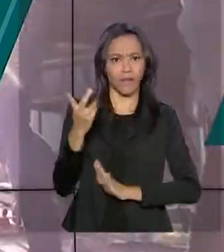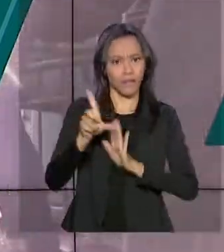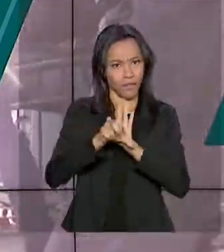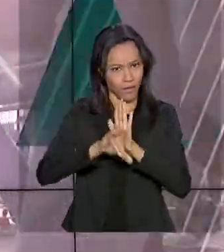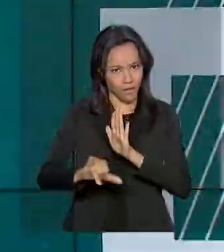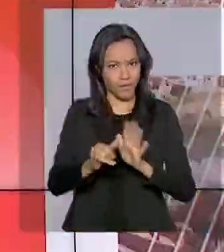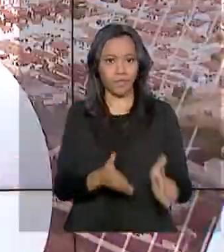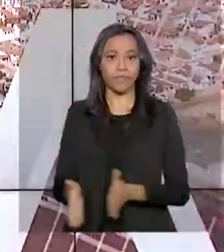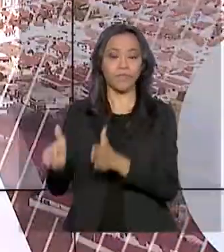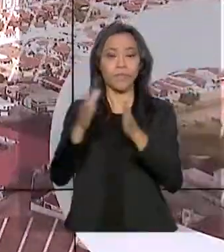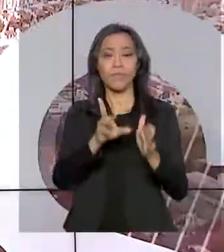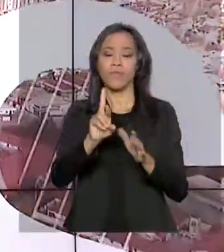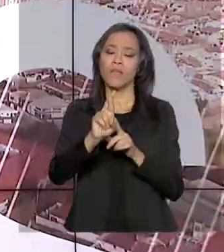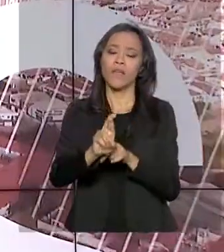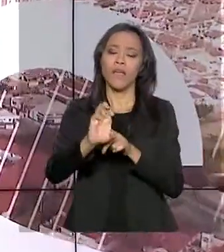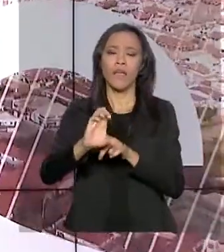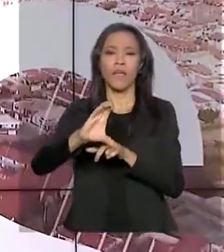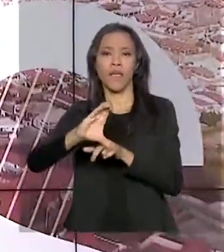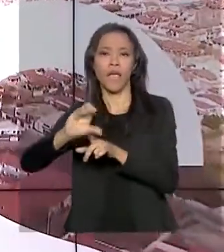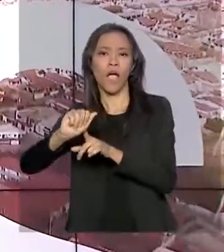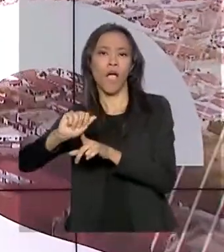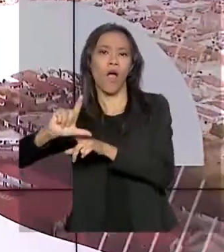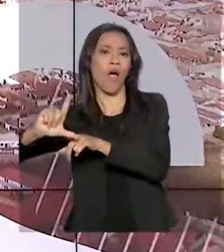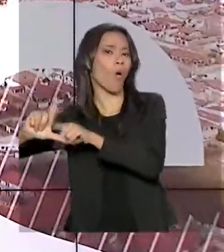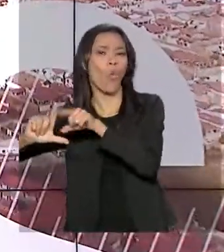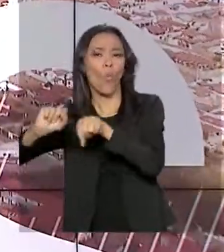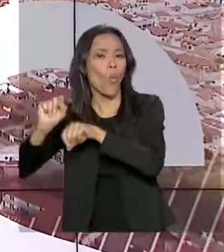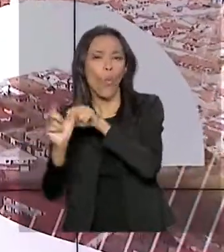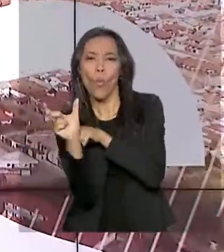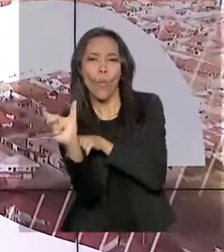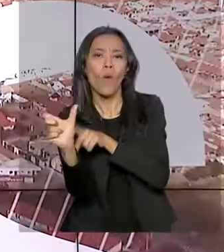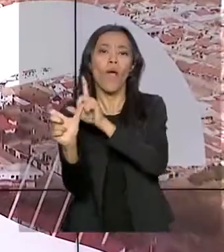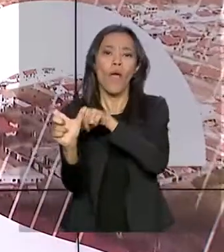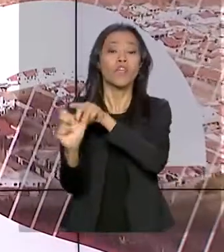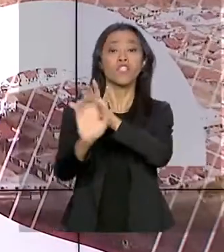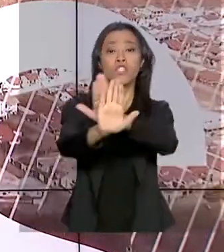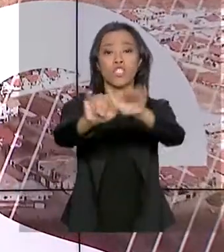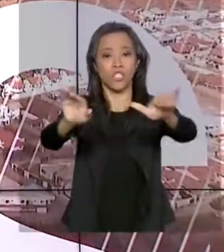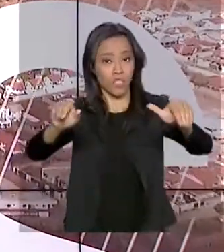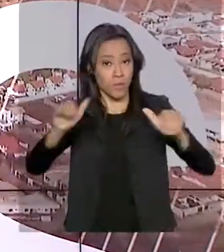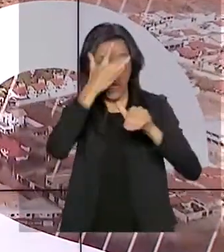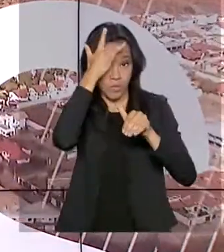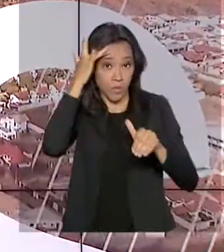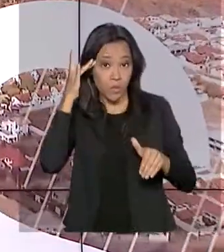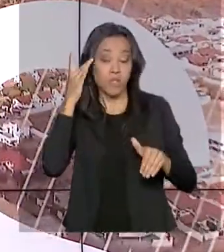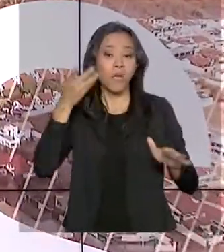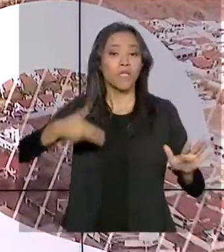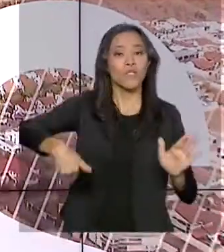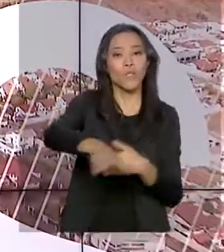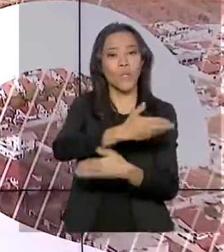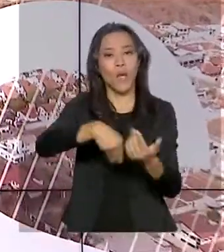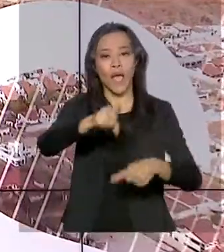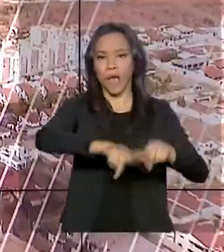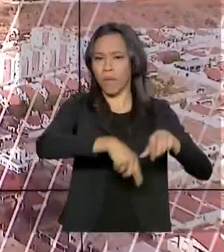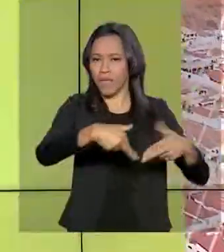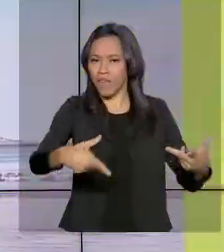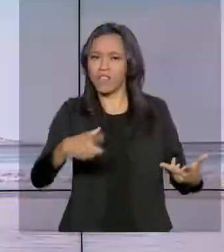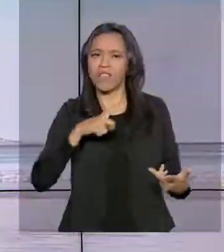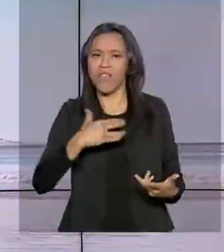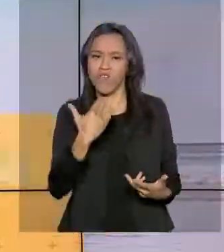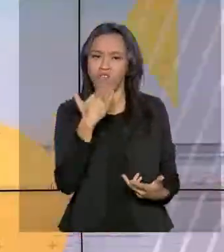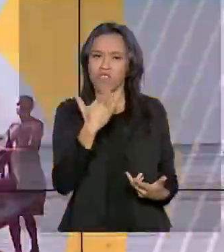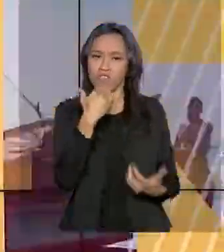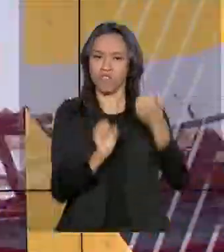Recall é um chamamento de consumidores para realizarem a troca ou conserto de produtos com defeitos de